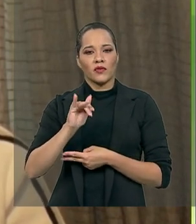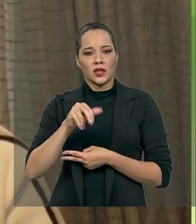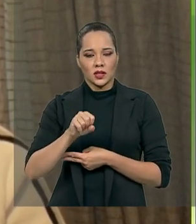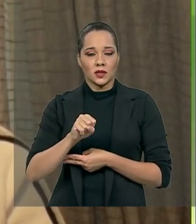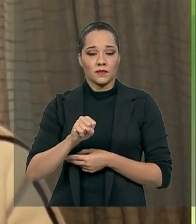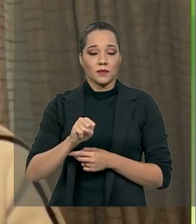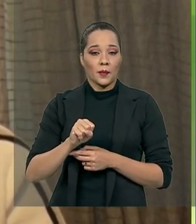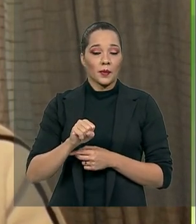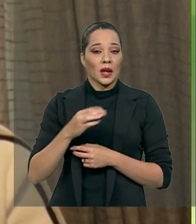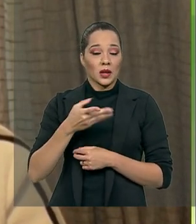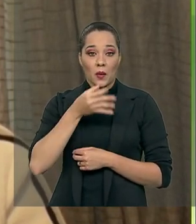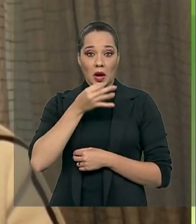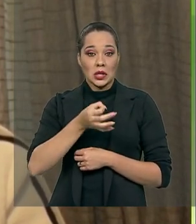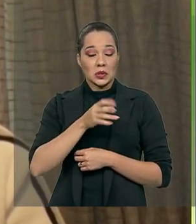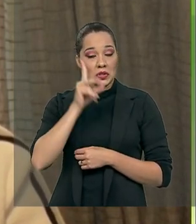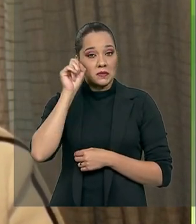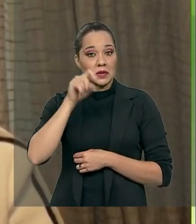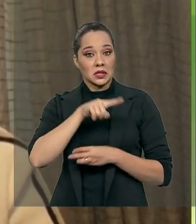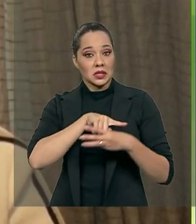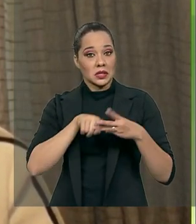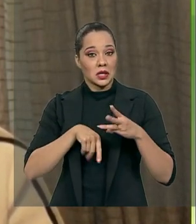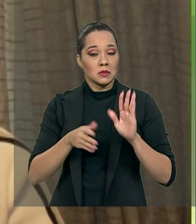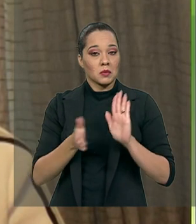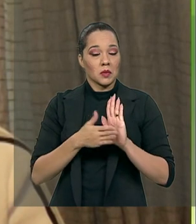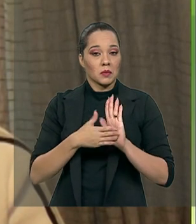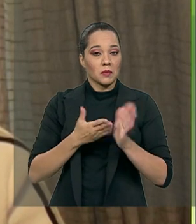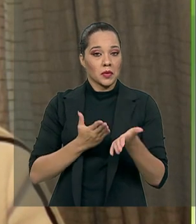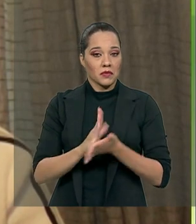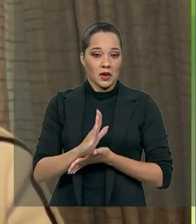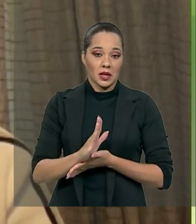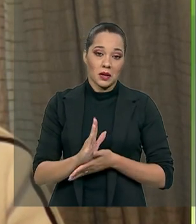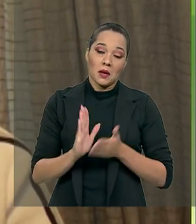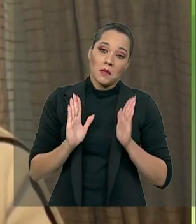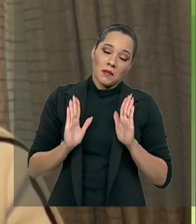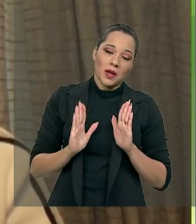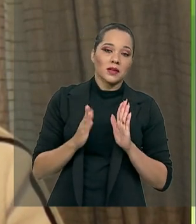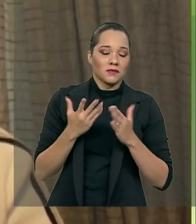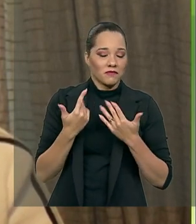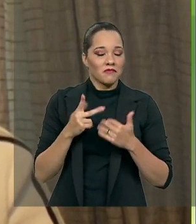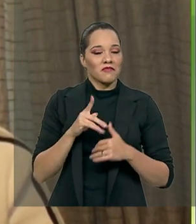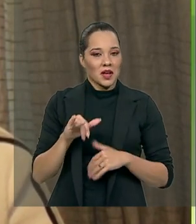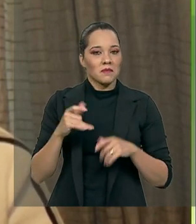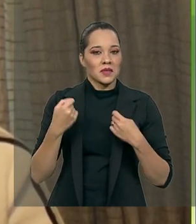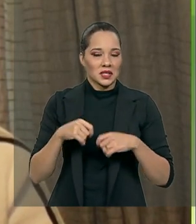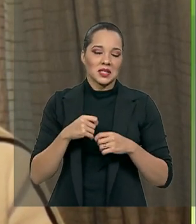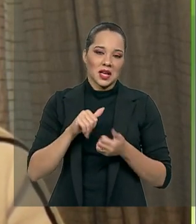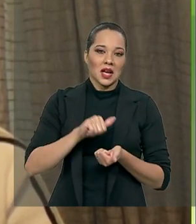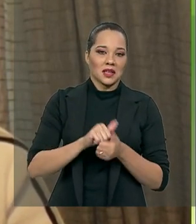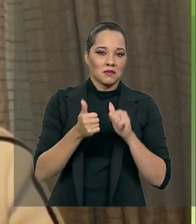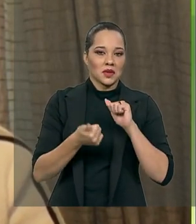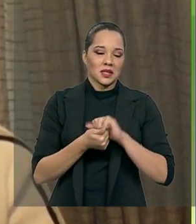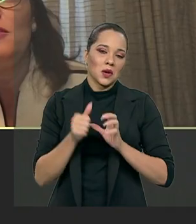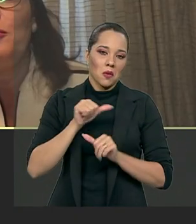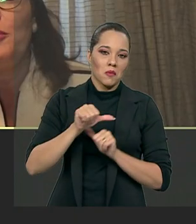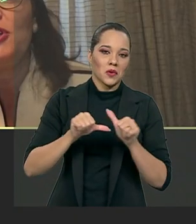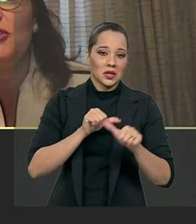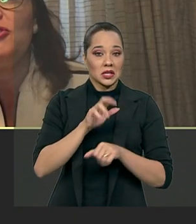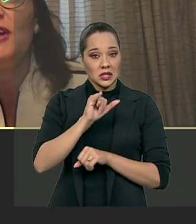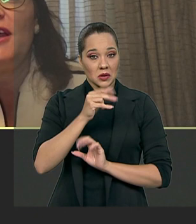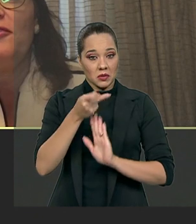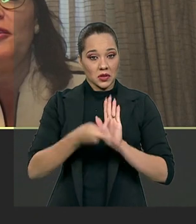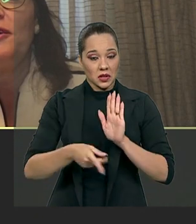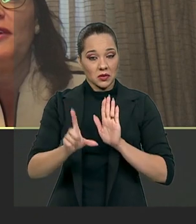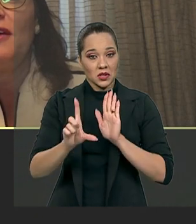as três propostas serem aprovadas. Vão ser necessárias adequações se o